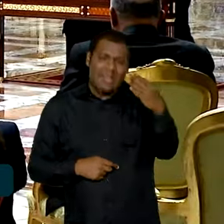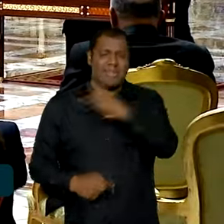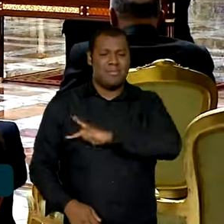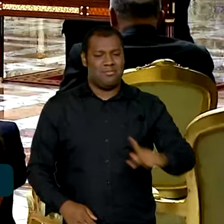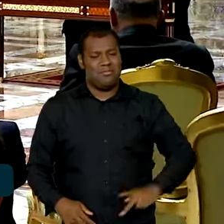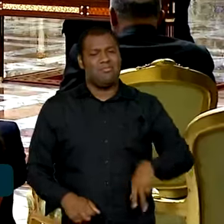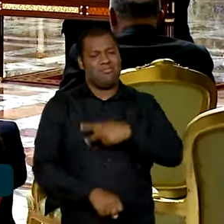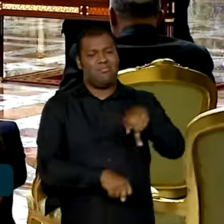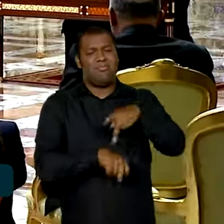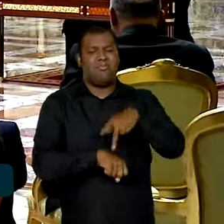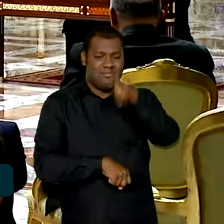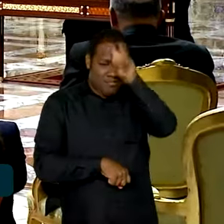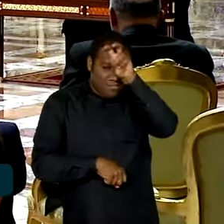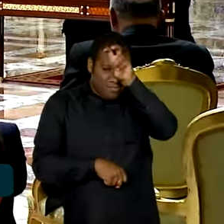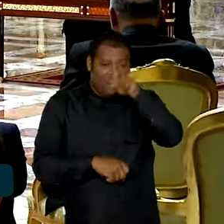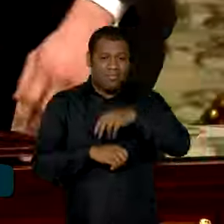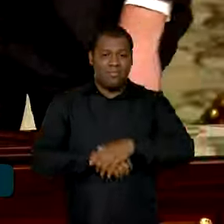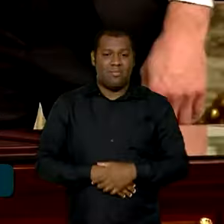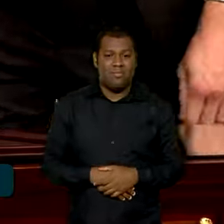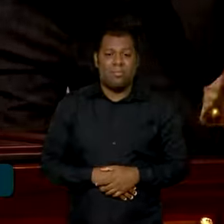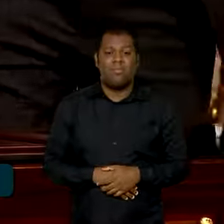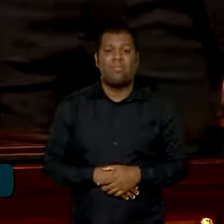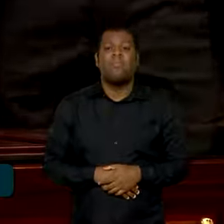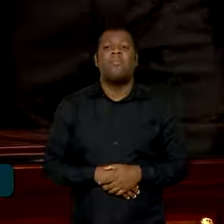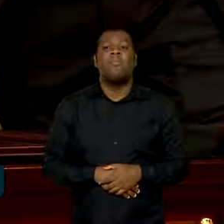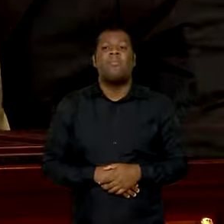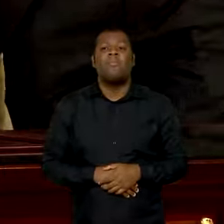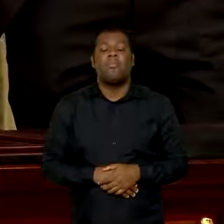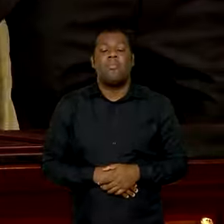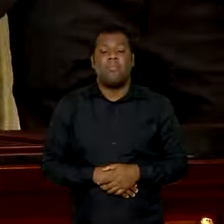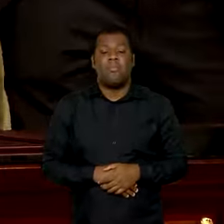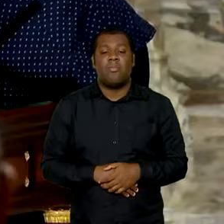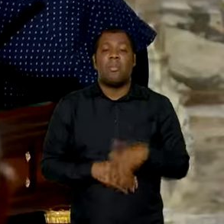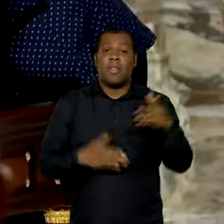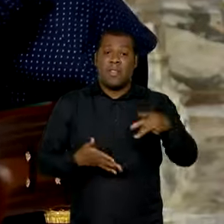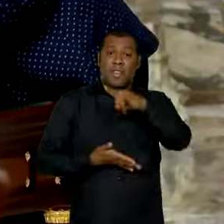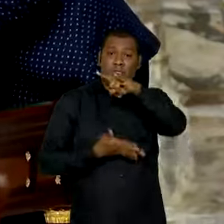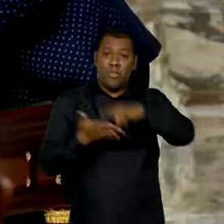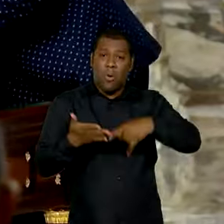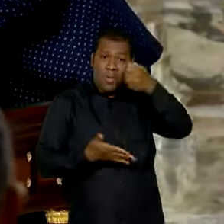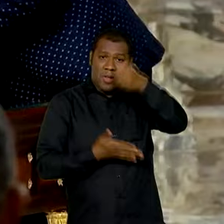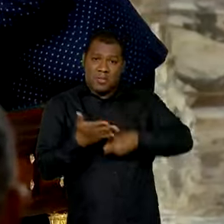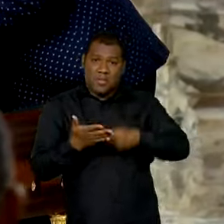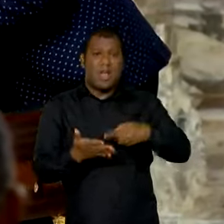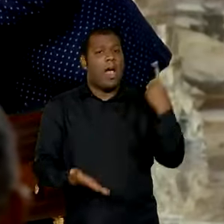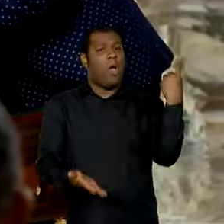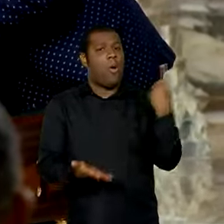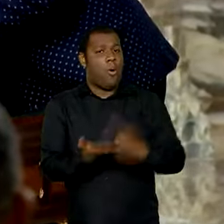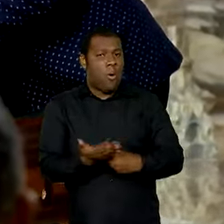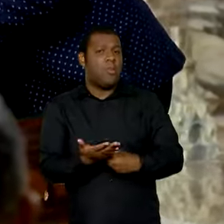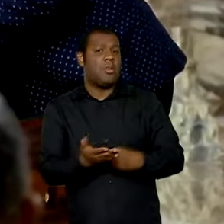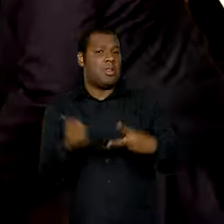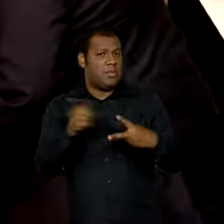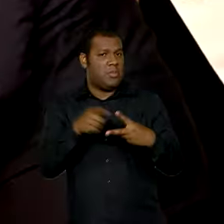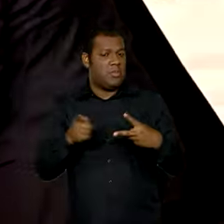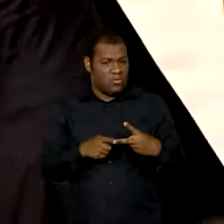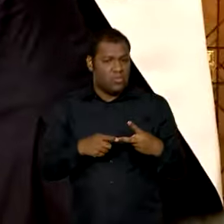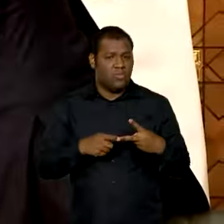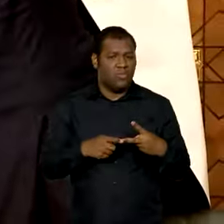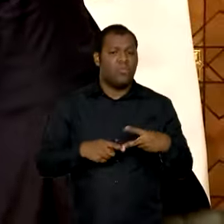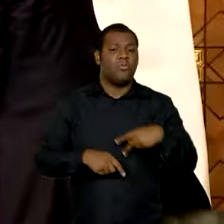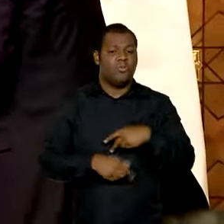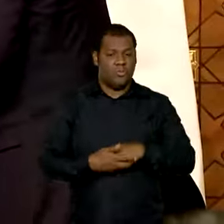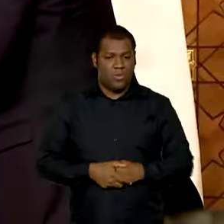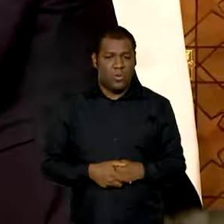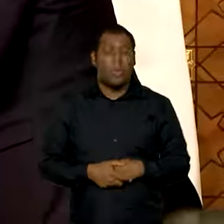No segundo dia da viagem do chefe de Estado brasileiro, foram assinados dois acordos entre os países, sendo